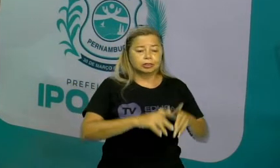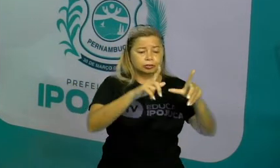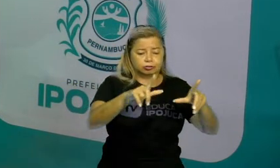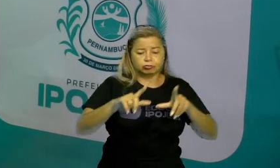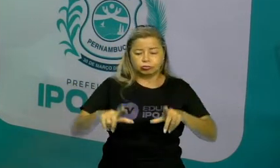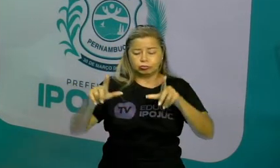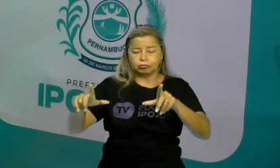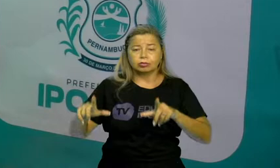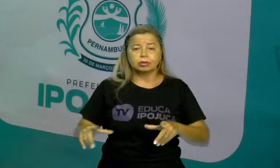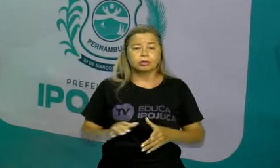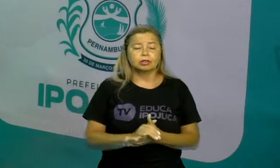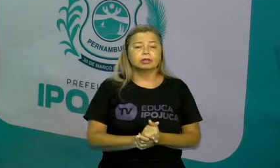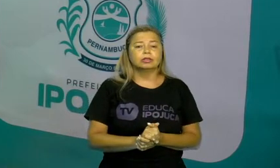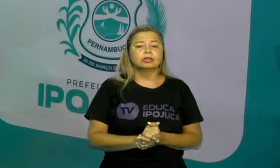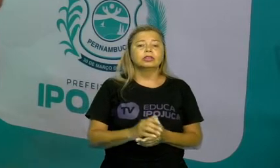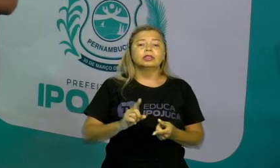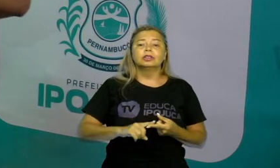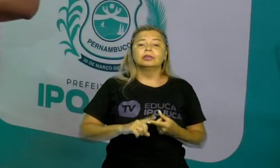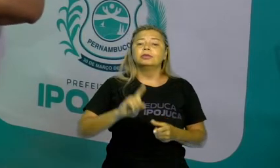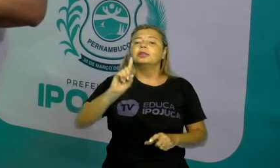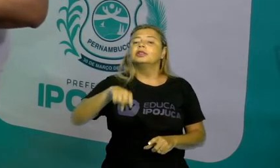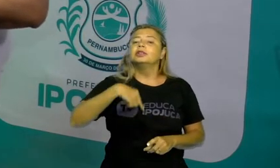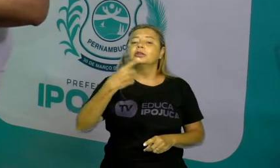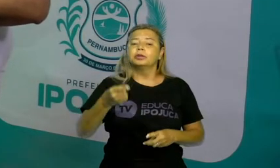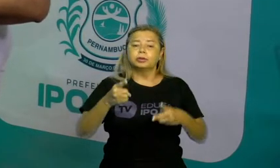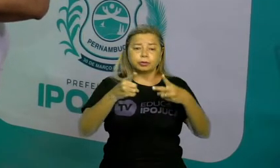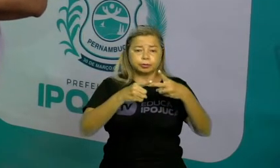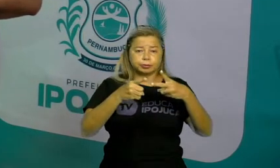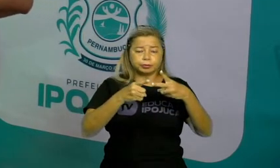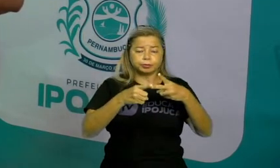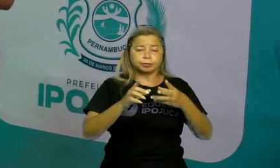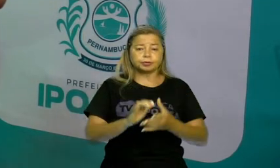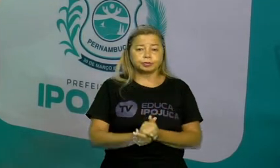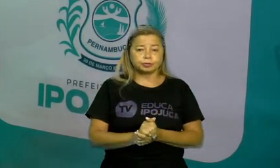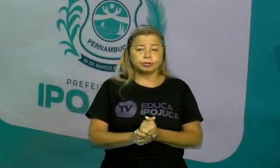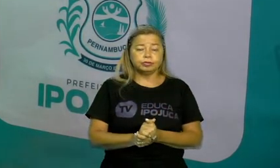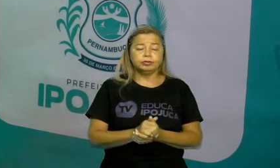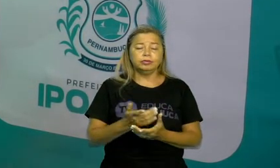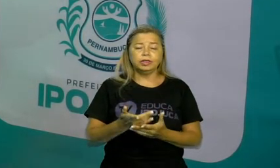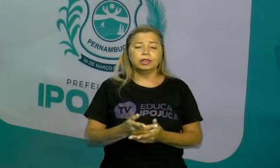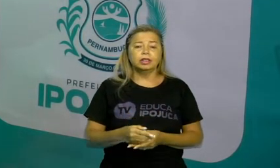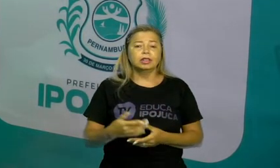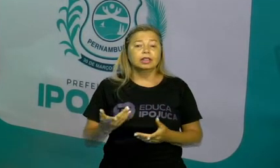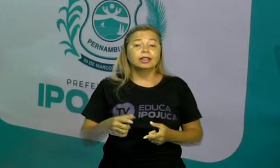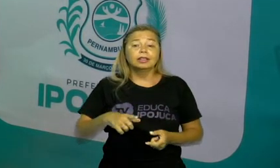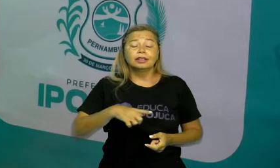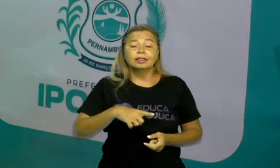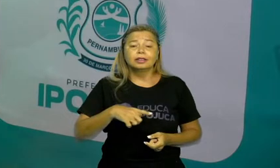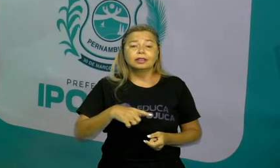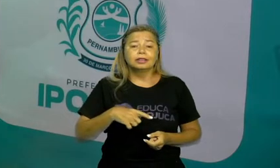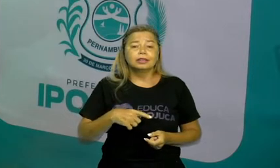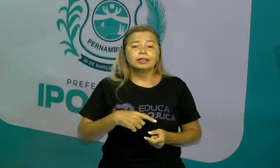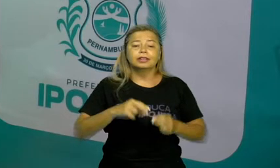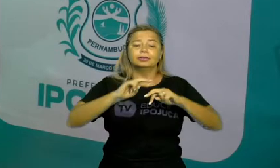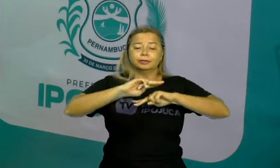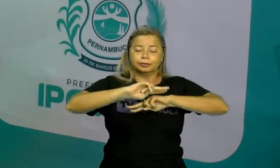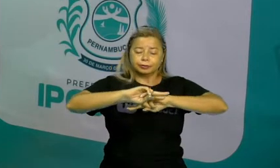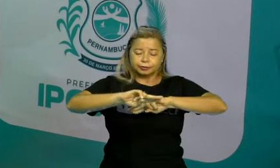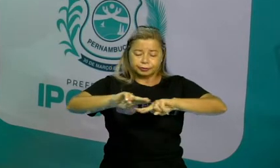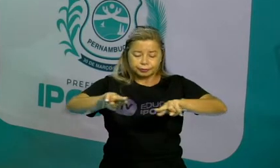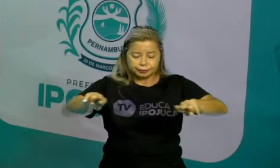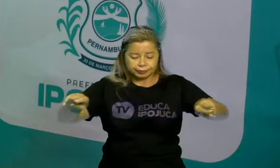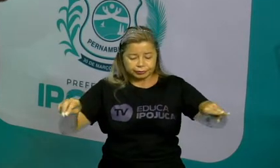Certo? Outro ponto, a diversidade de tipos de clima. Eu já falei para vocês,